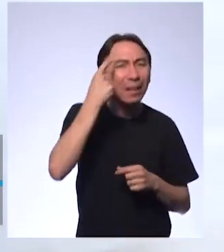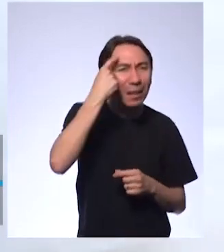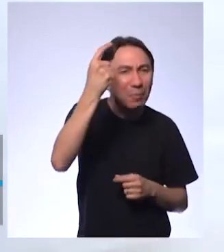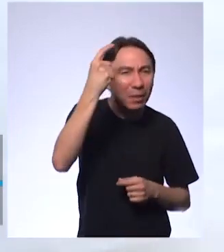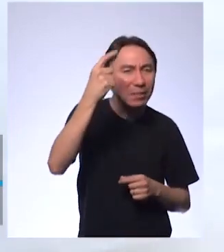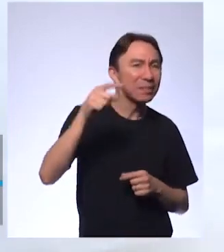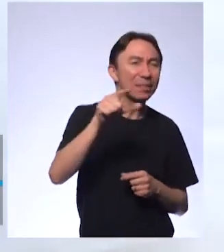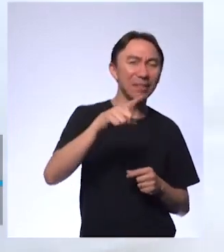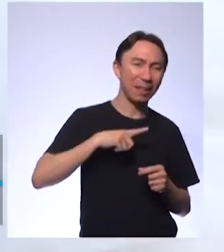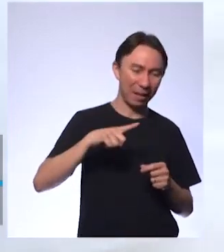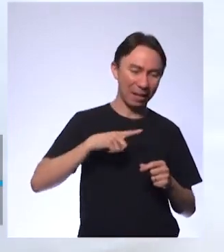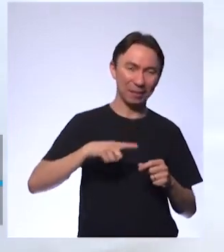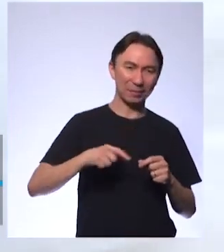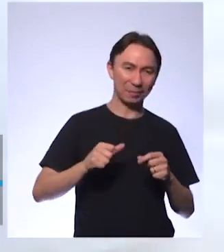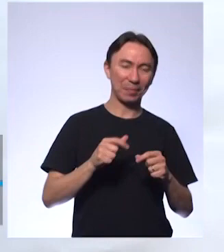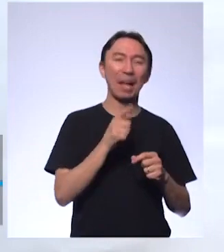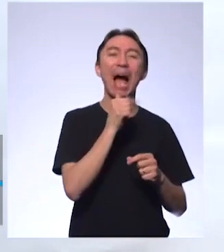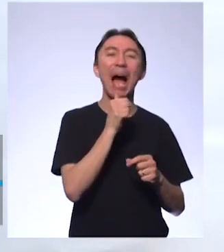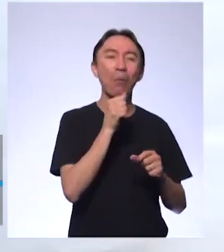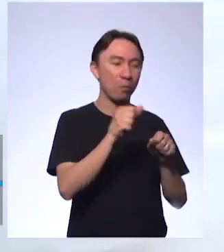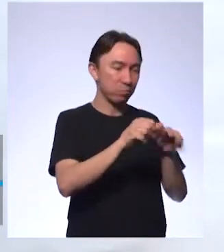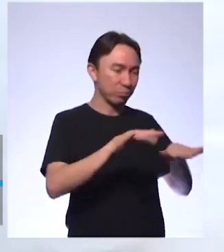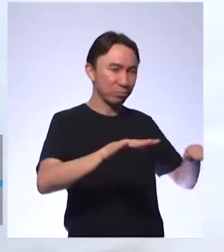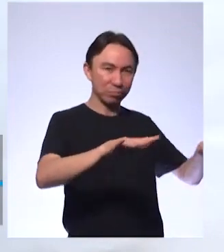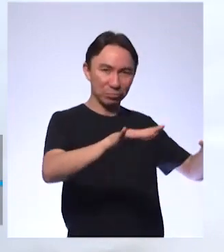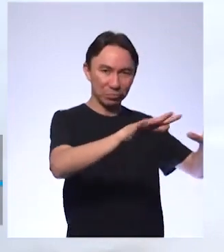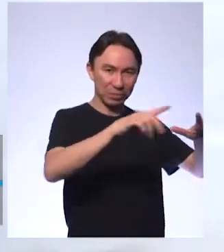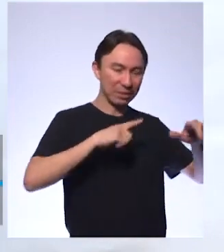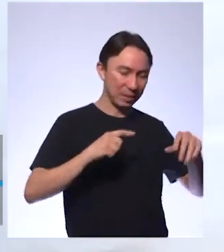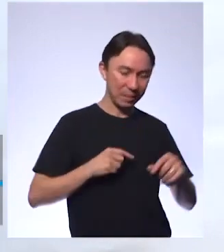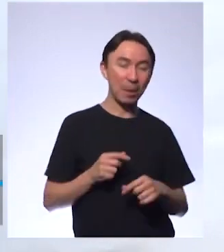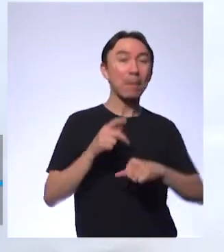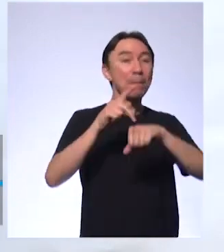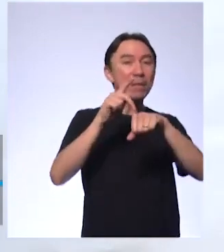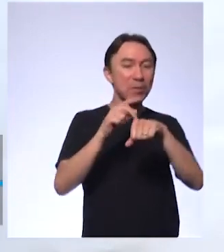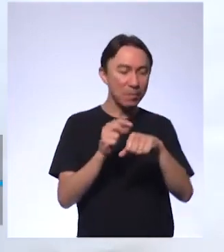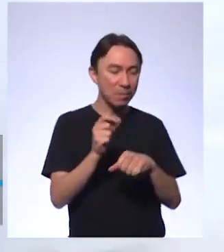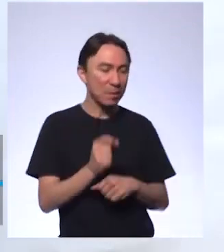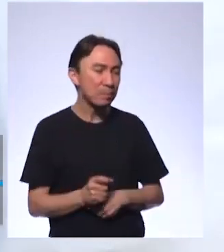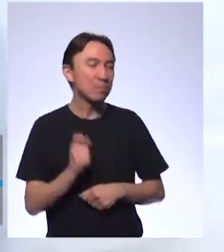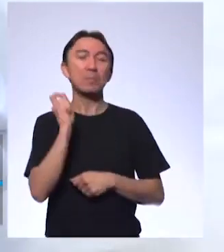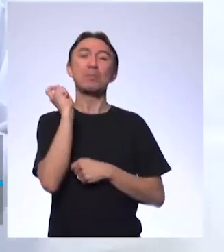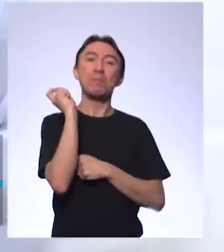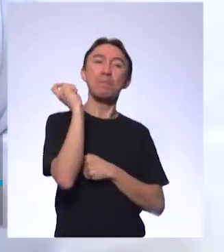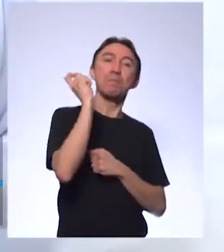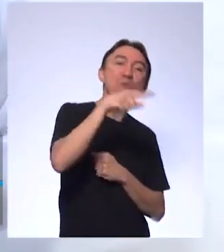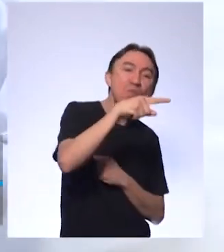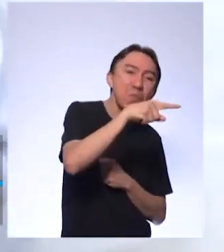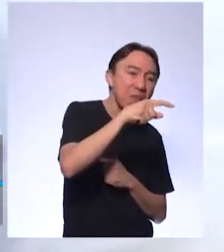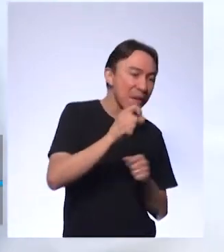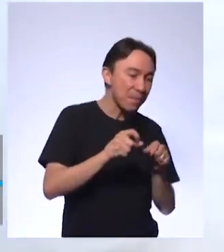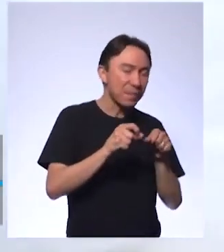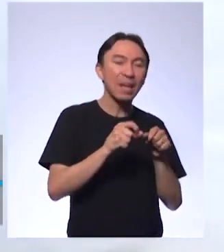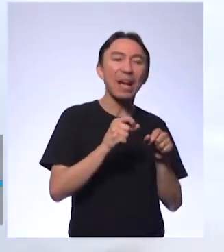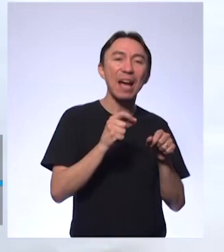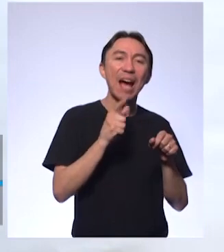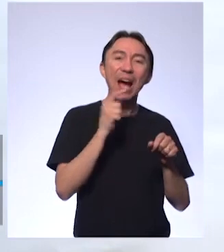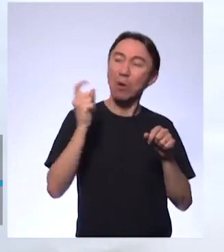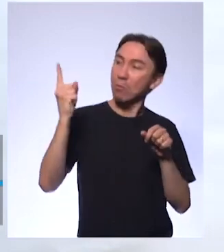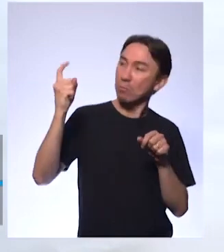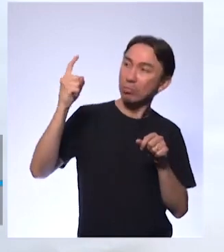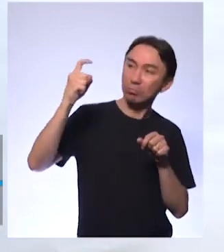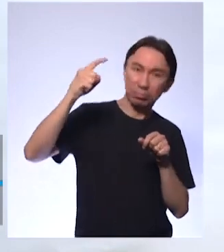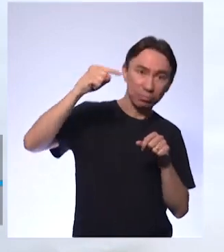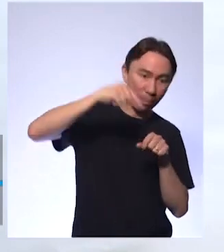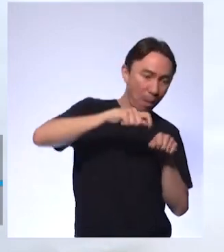'água e você jogou uma pedrinha e aí fez uma ondinha assim? Vocês já viram isso acontecer? Então, imagina o meteoro caindo,